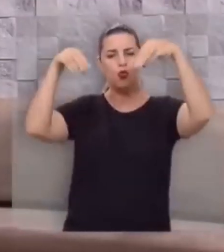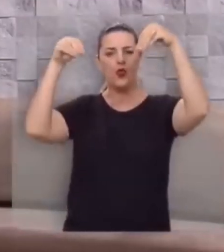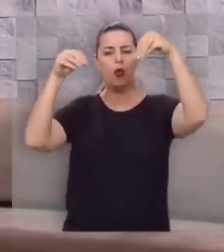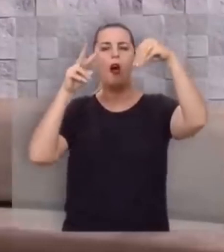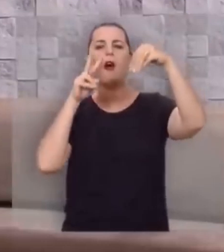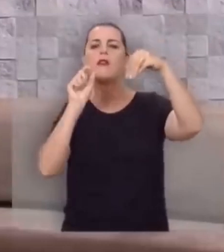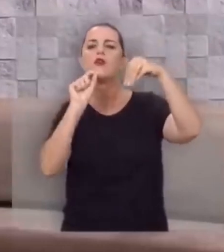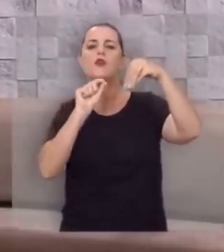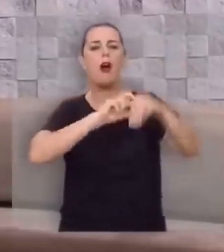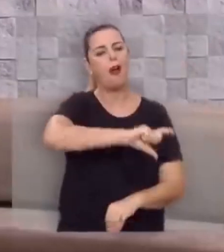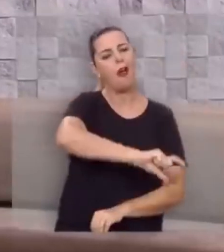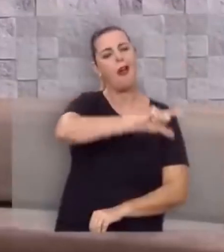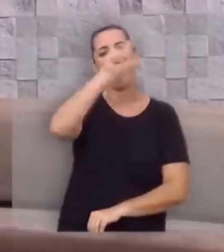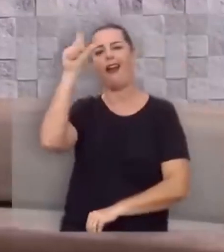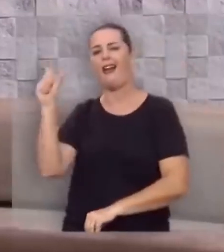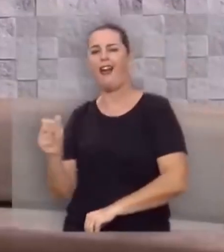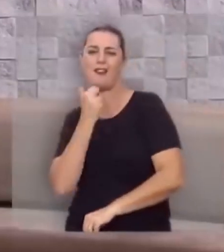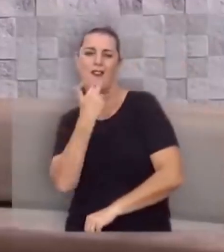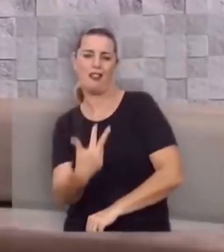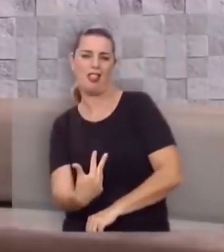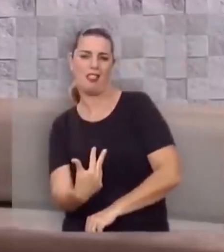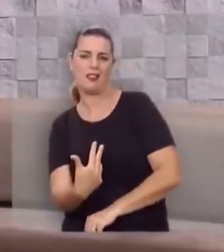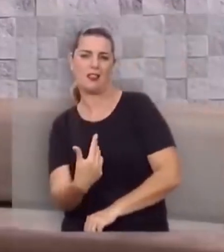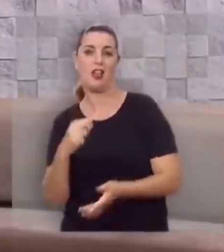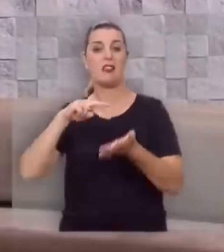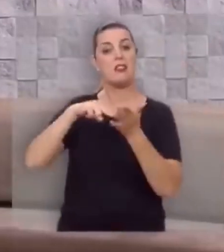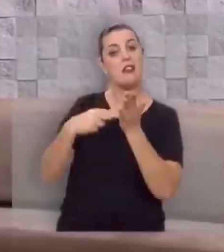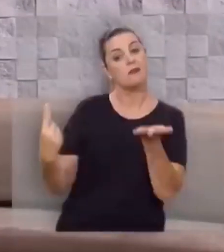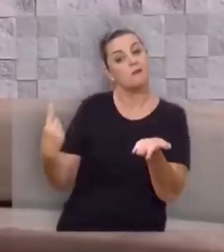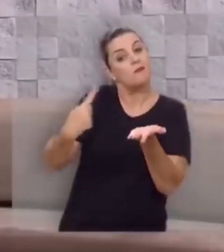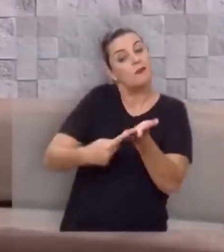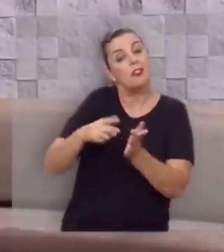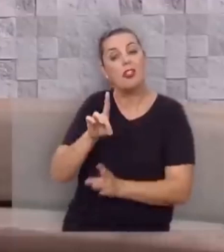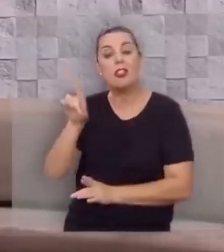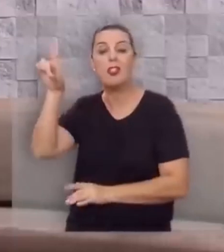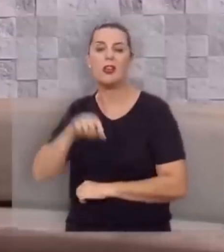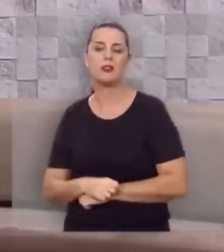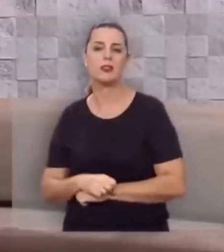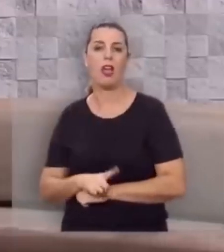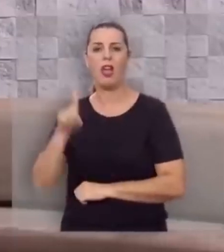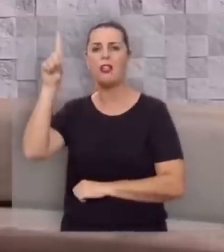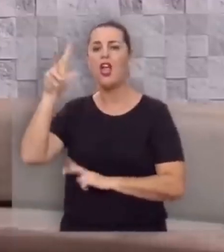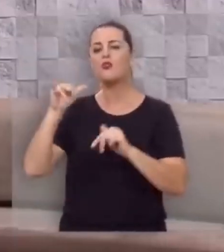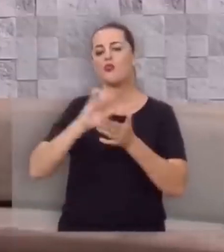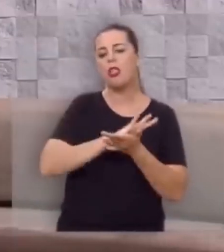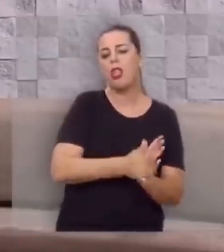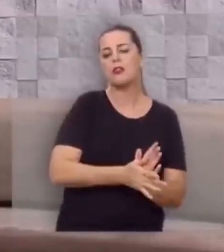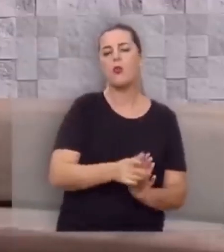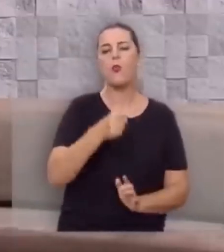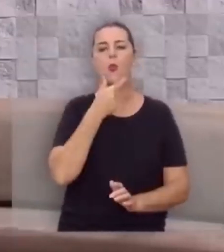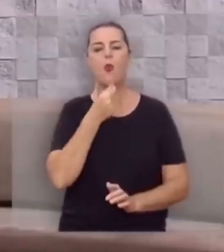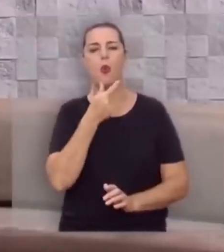é que você vê o arco-íris. Símbolo da aliança de Deus. De que Deus não destruiria o